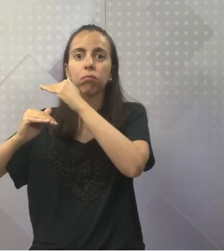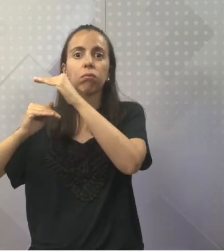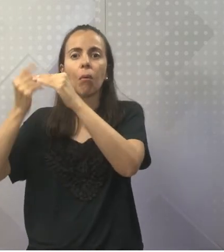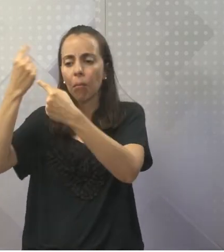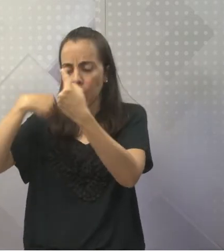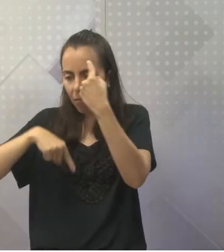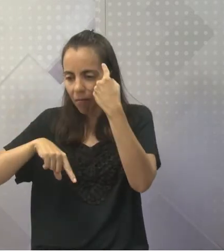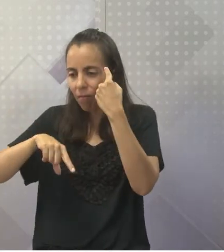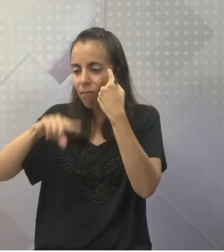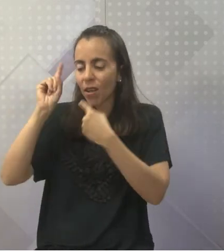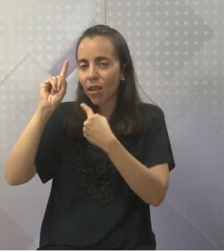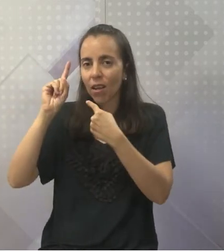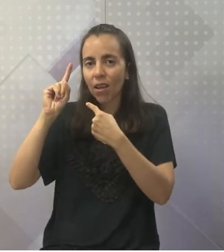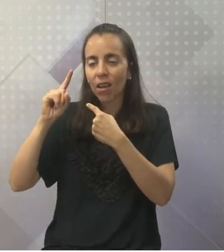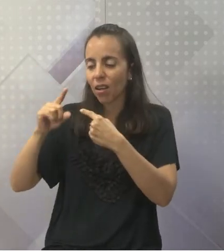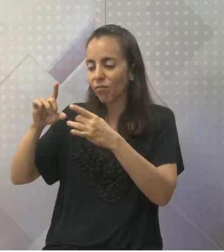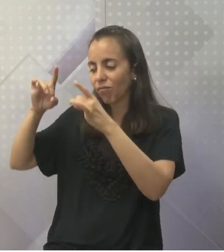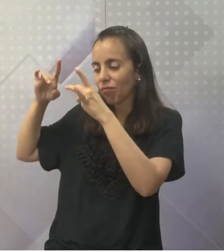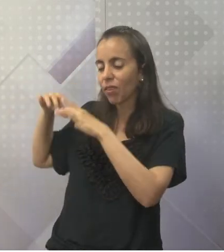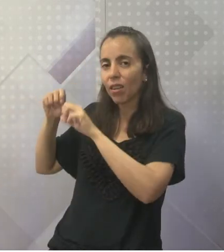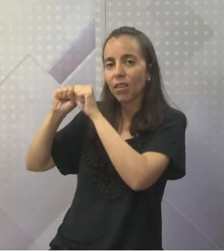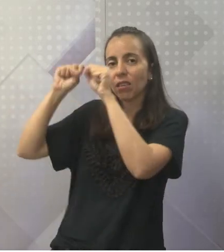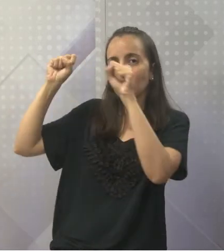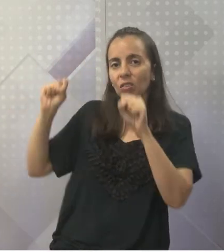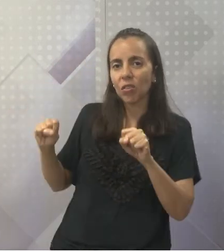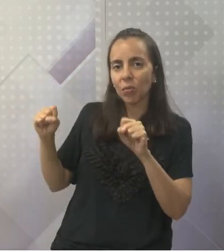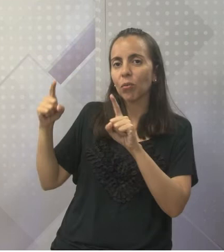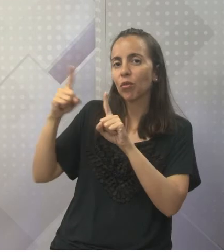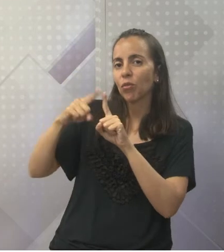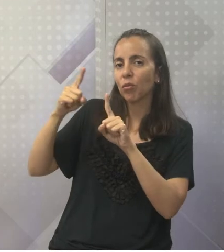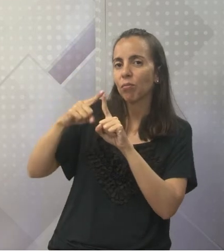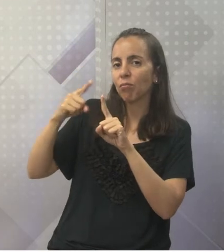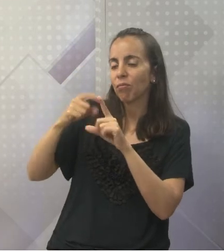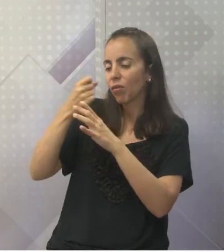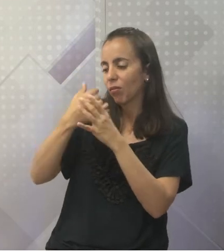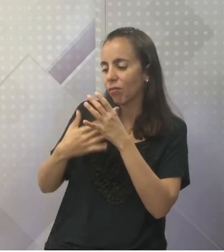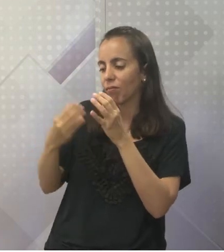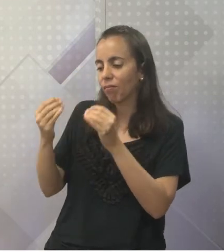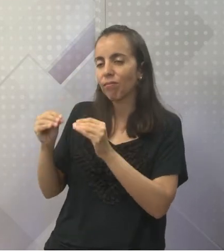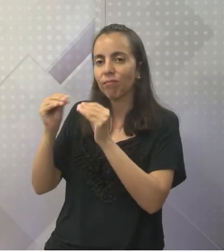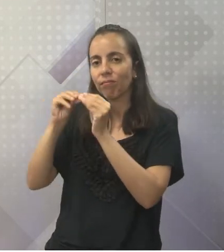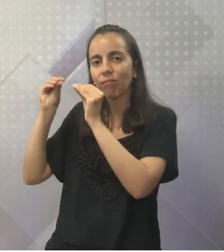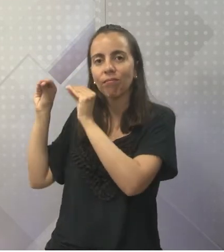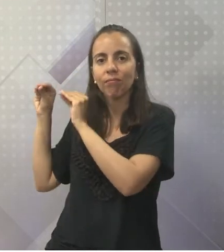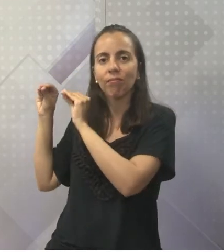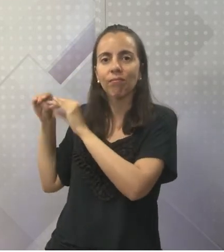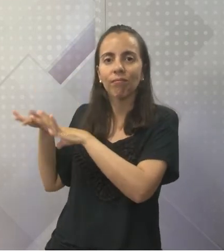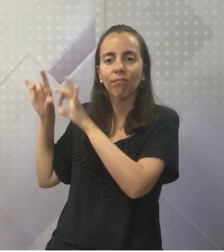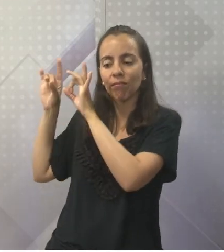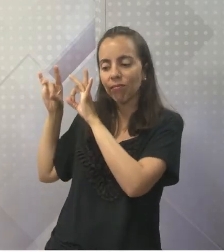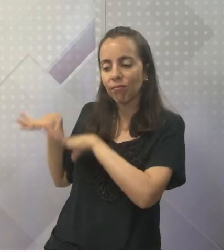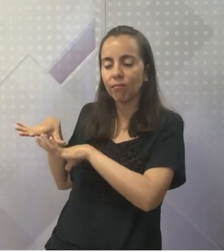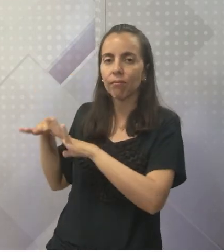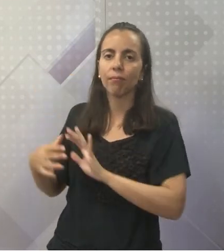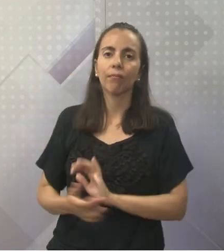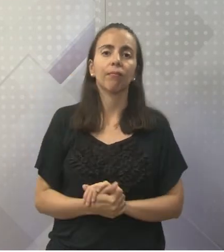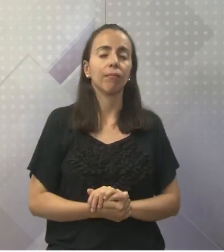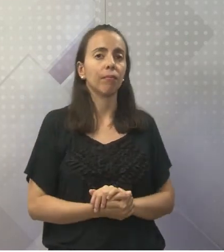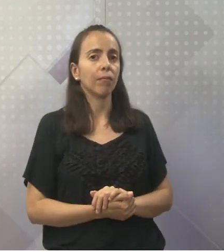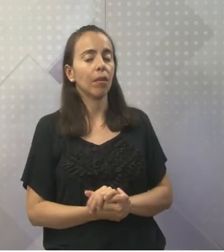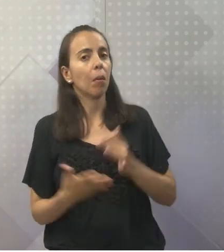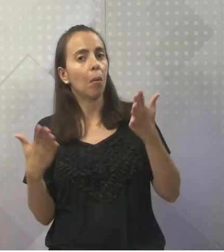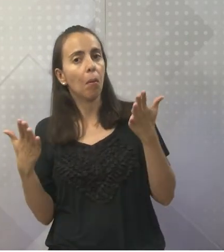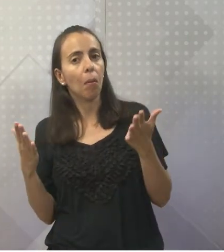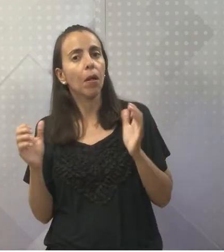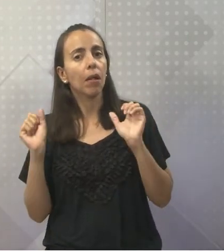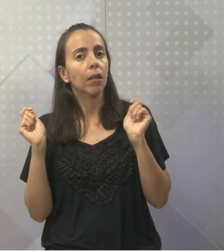ultrapassado. Esse sistema de classificação foi ultrapassado. Por exemplo, a gente pode classificar de